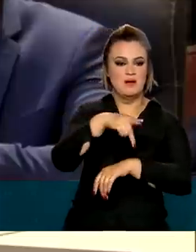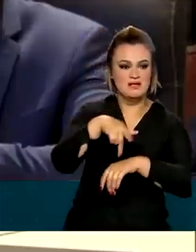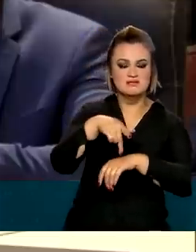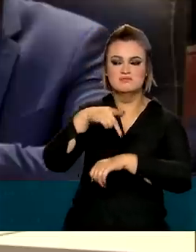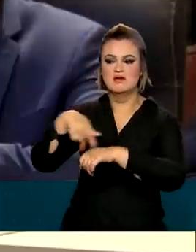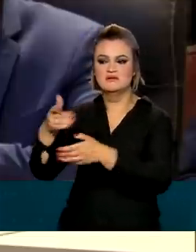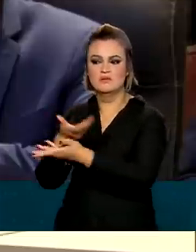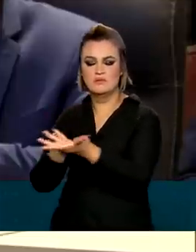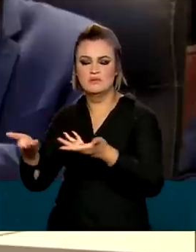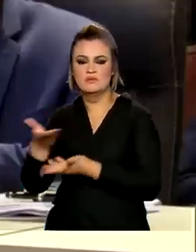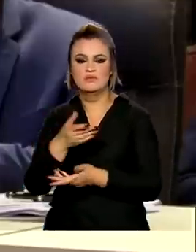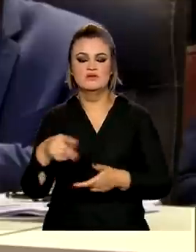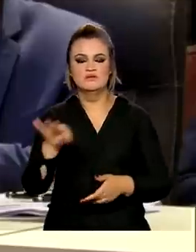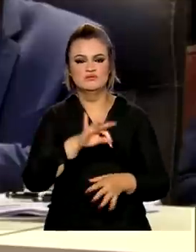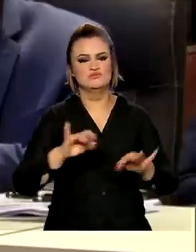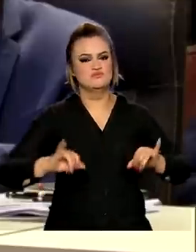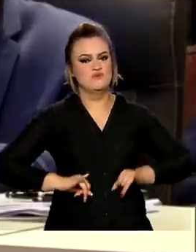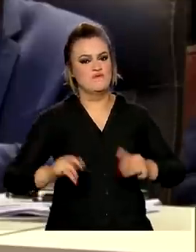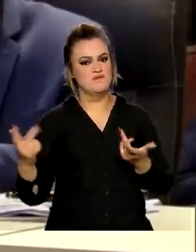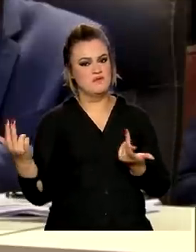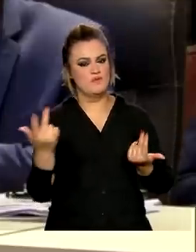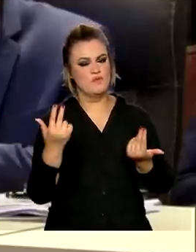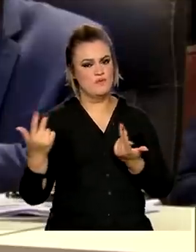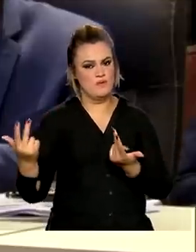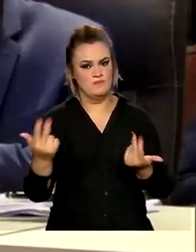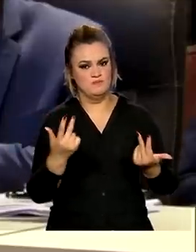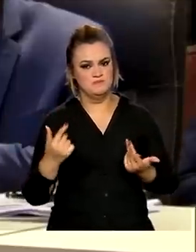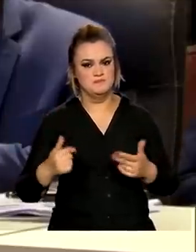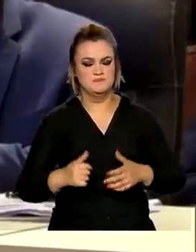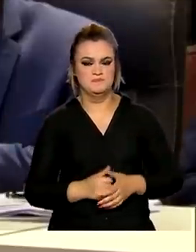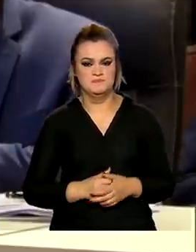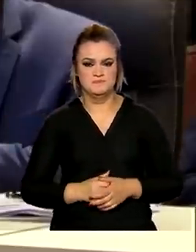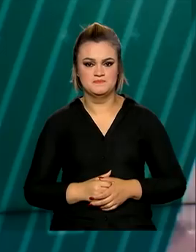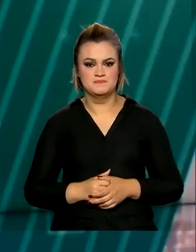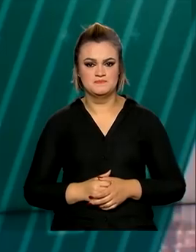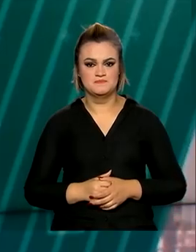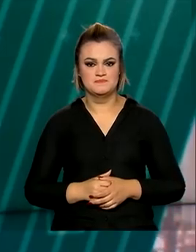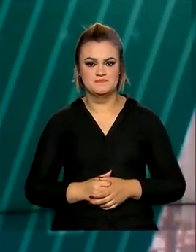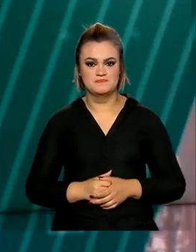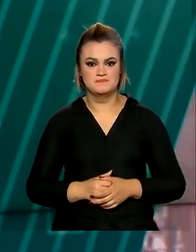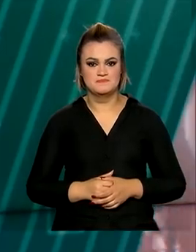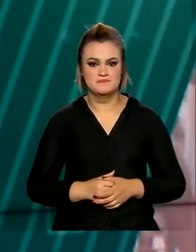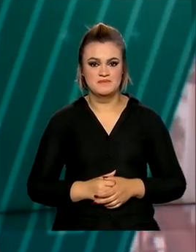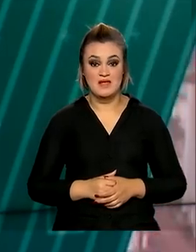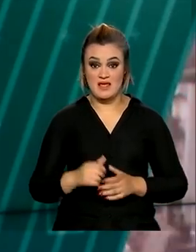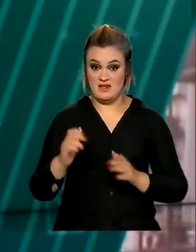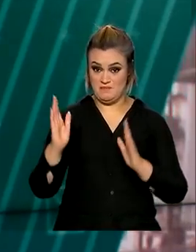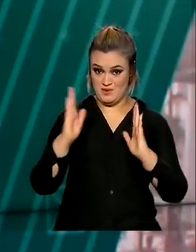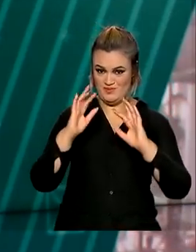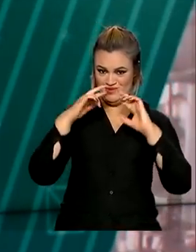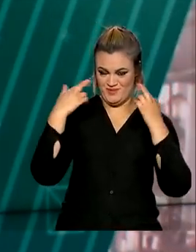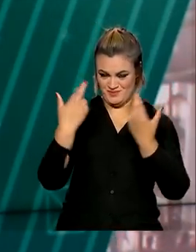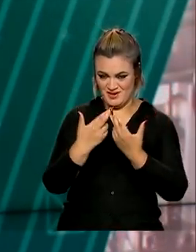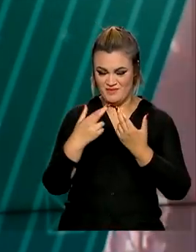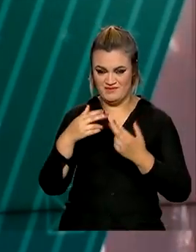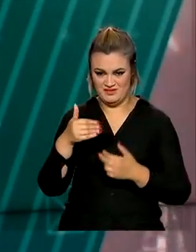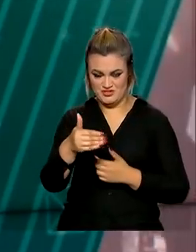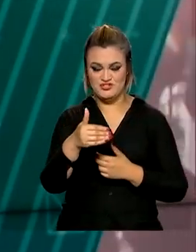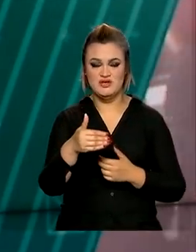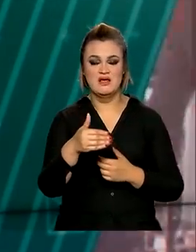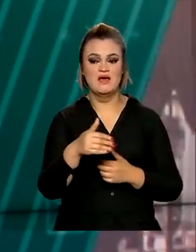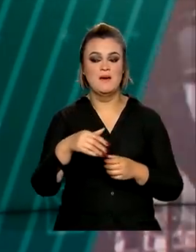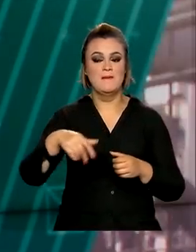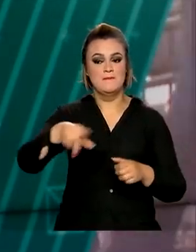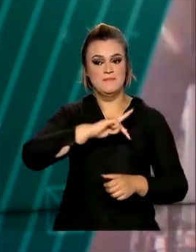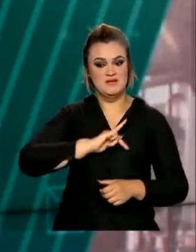enfrentam juntas os mesmos desafios de desenvolvimento. E durante essa reunião prévia, os chanceleres